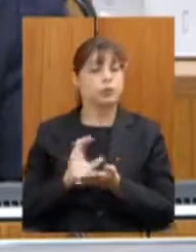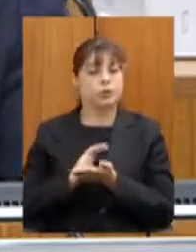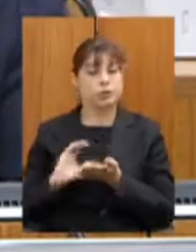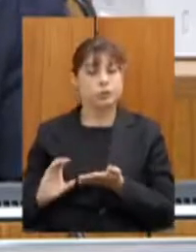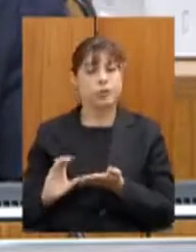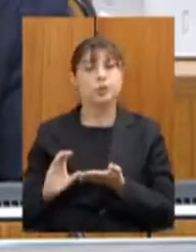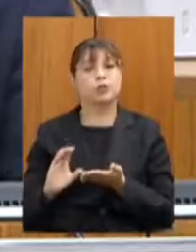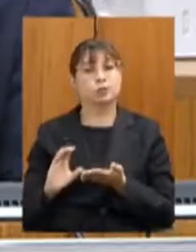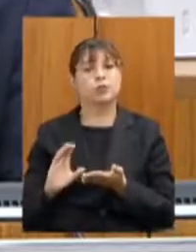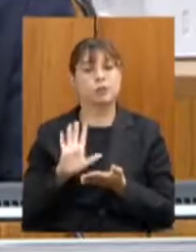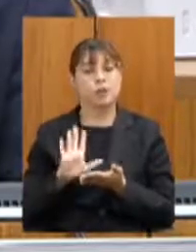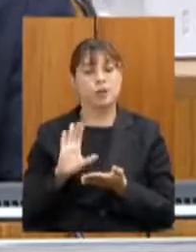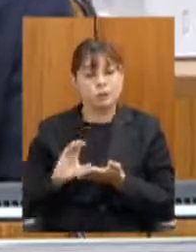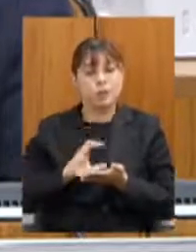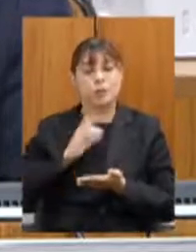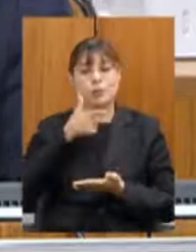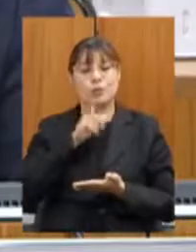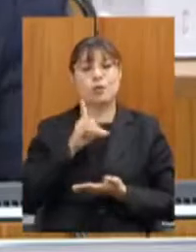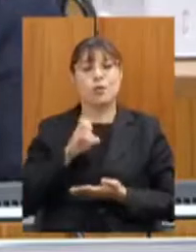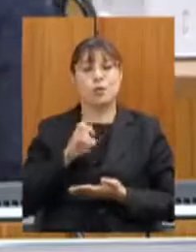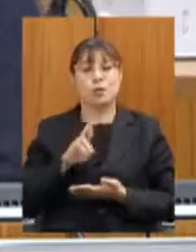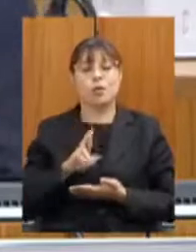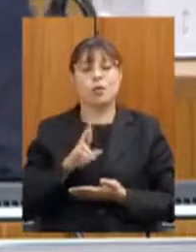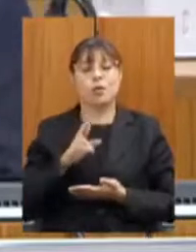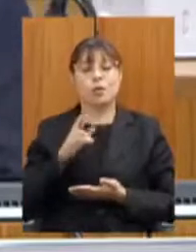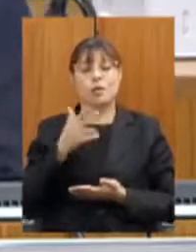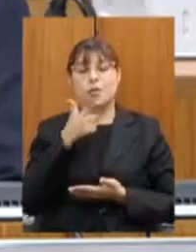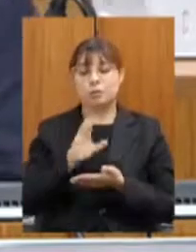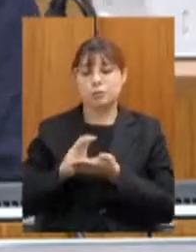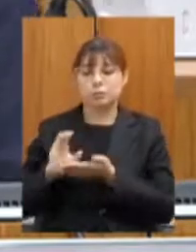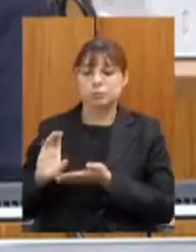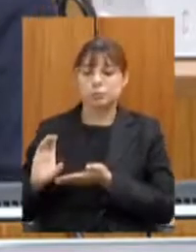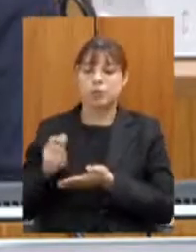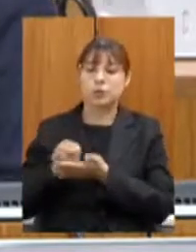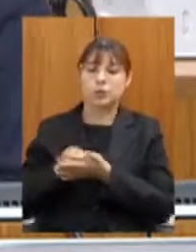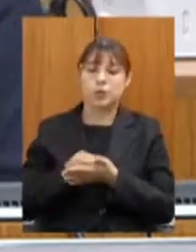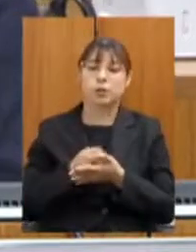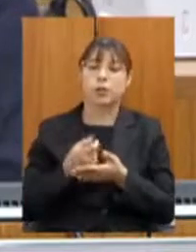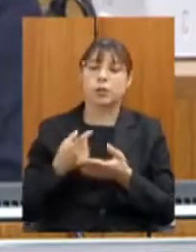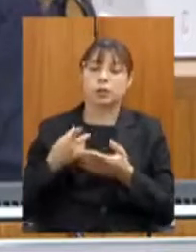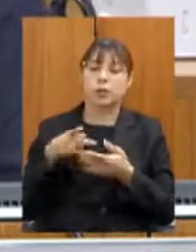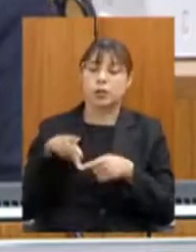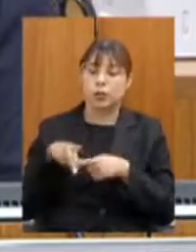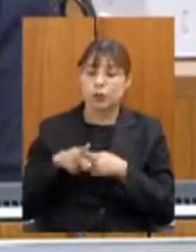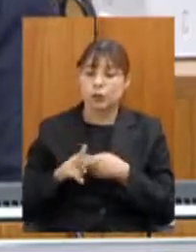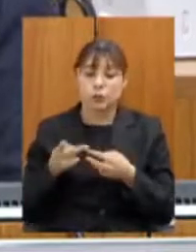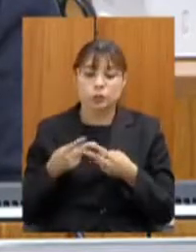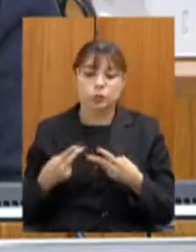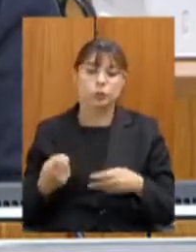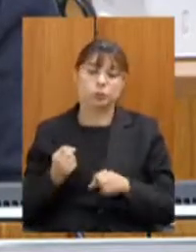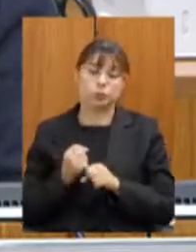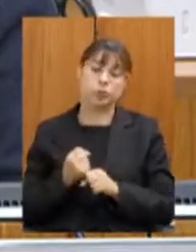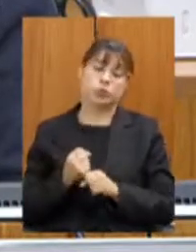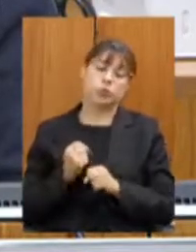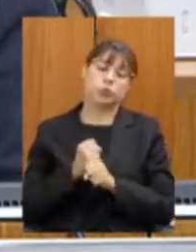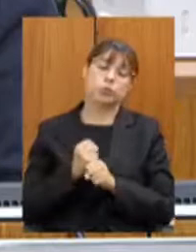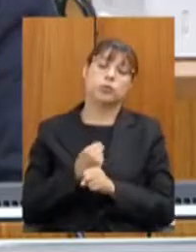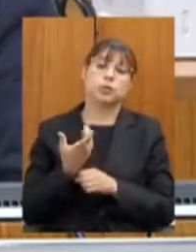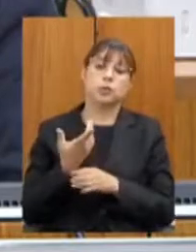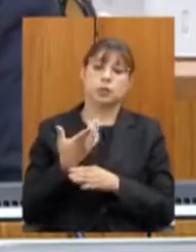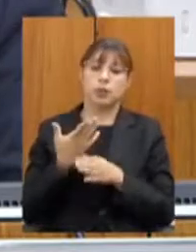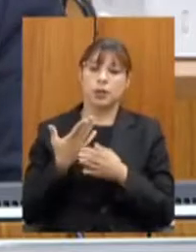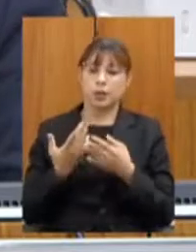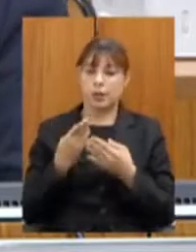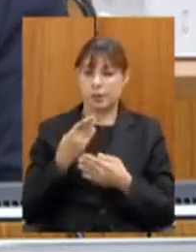invista em estradas não concessionárias. Vamos seguir. Aqui são alguns parceiros que,